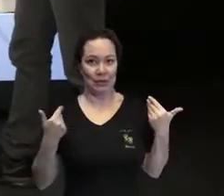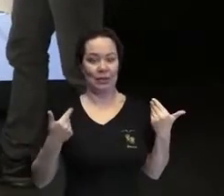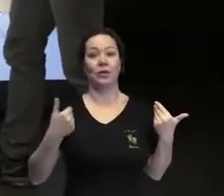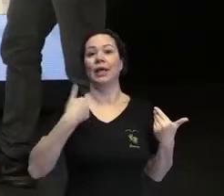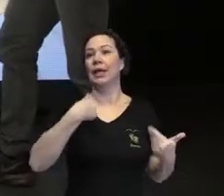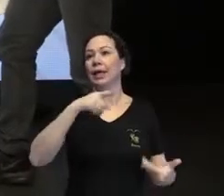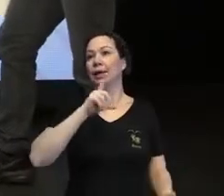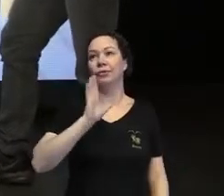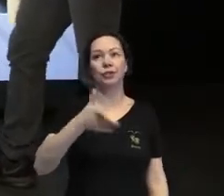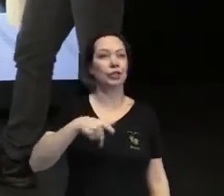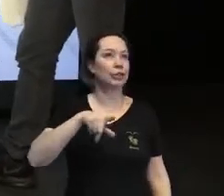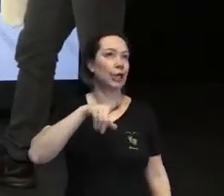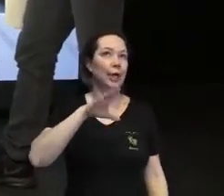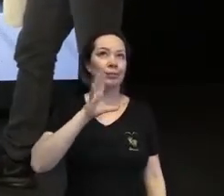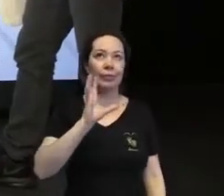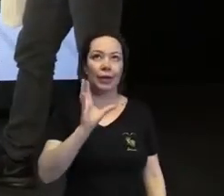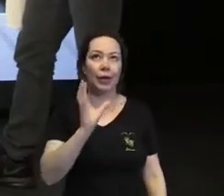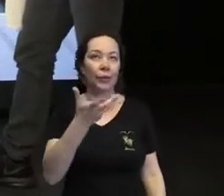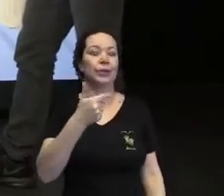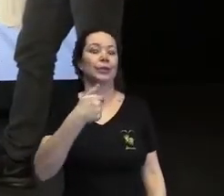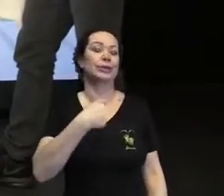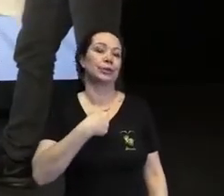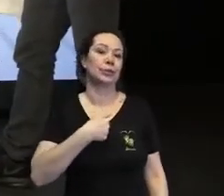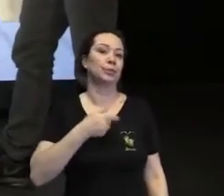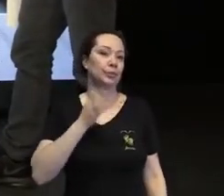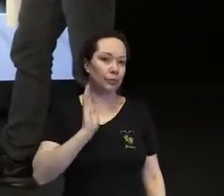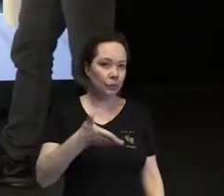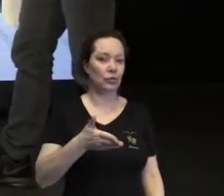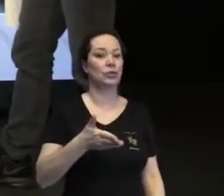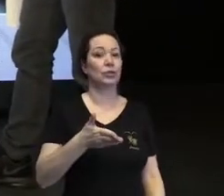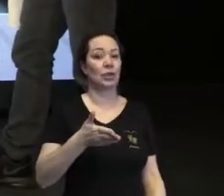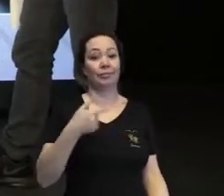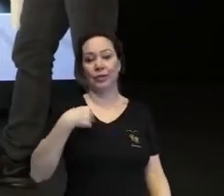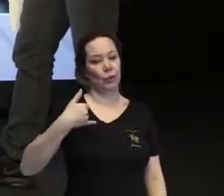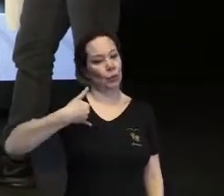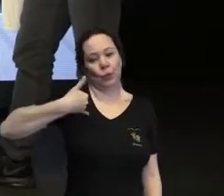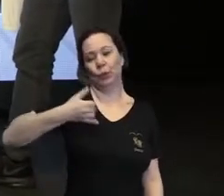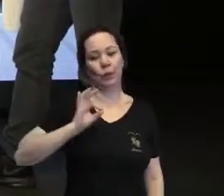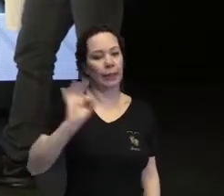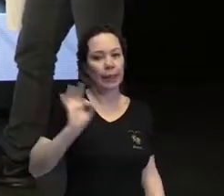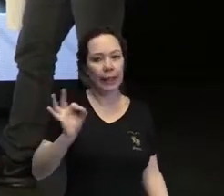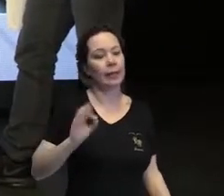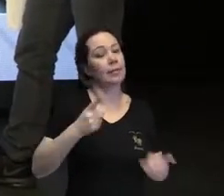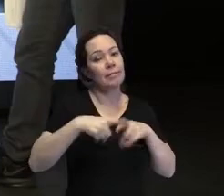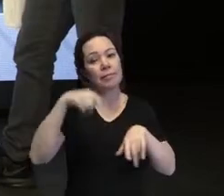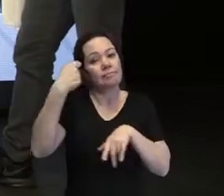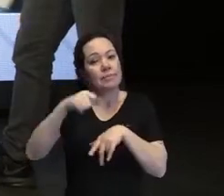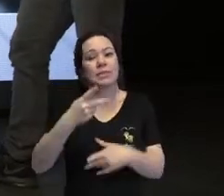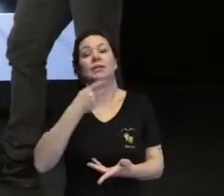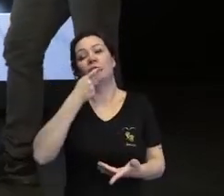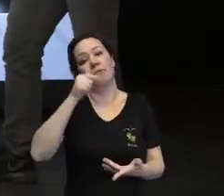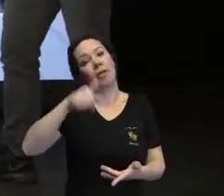orgulho de falar isso para vocês, mas acho que a gente precisa falar desses assuntos que são sérios, que com certeza existiam muitos Alex,